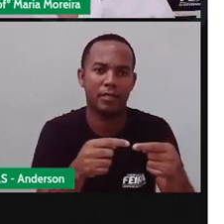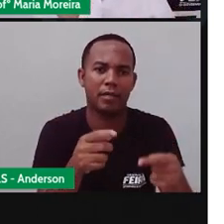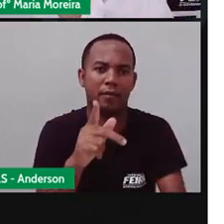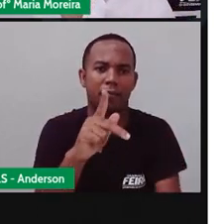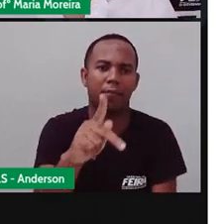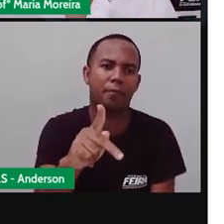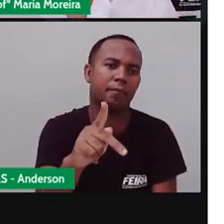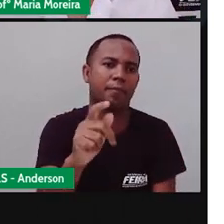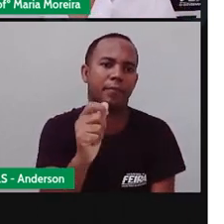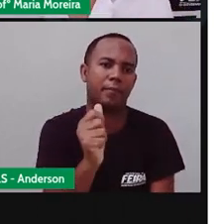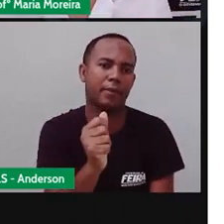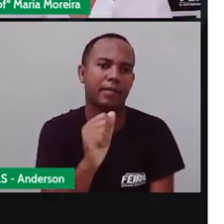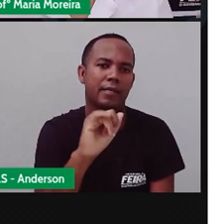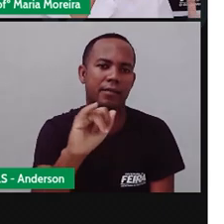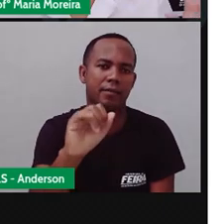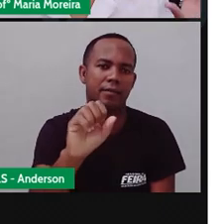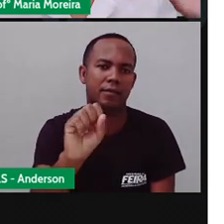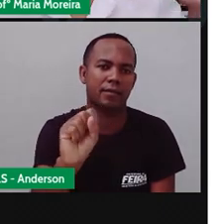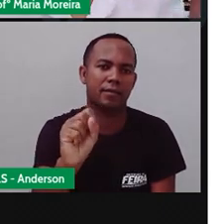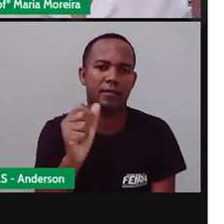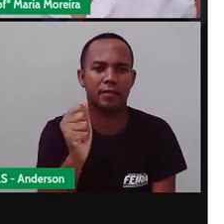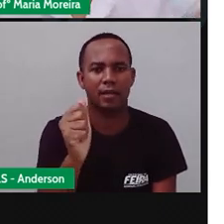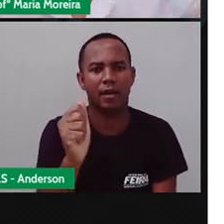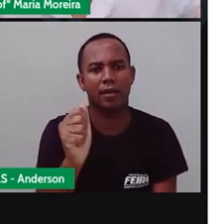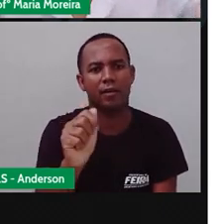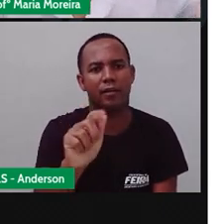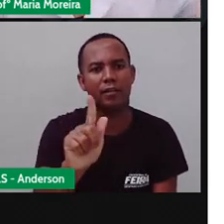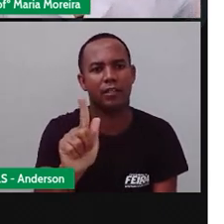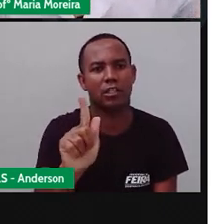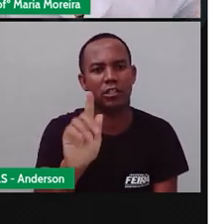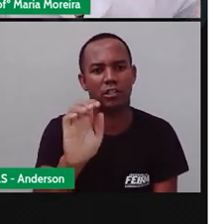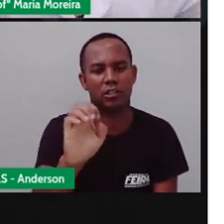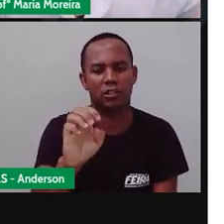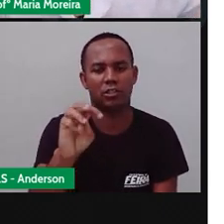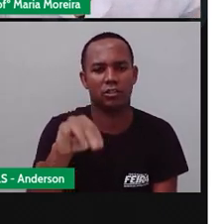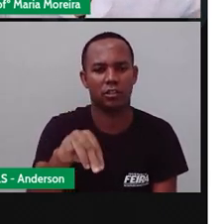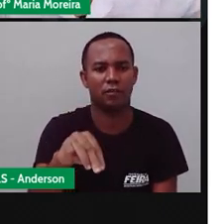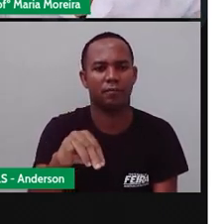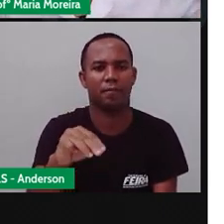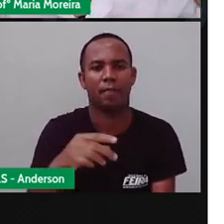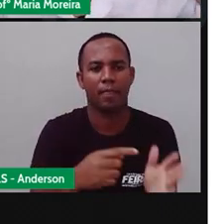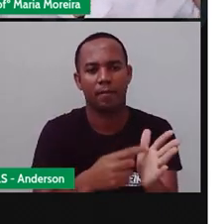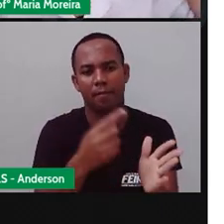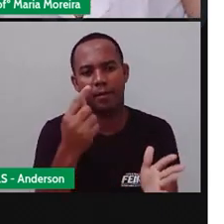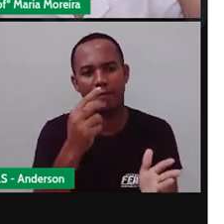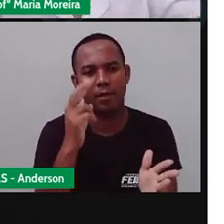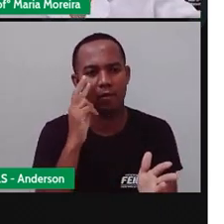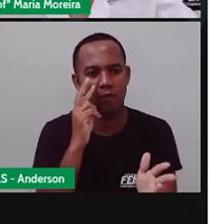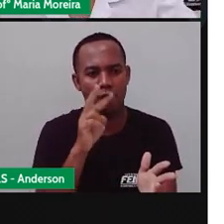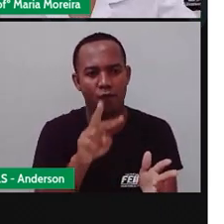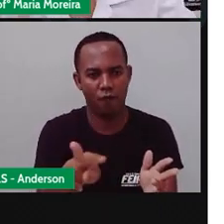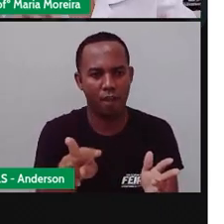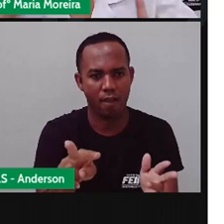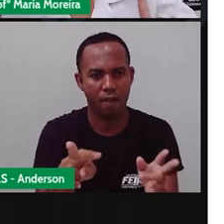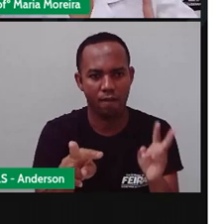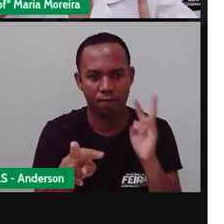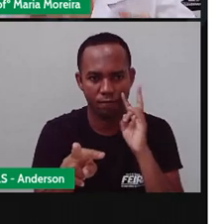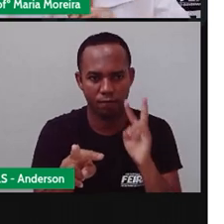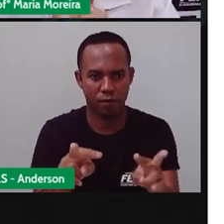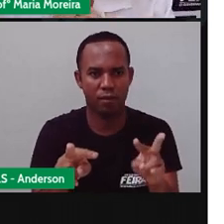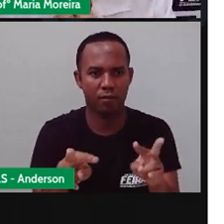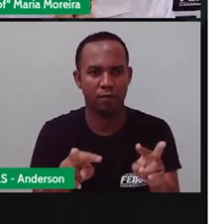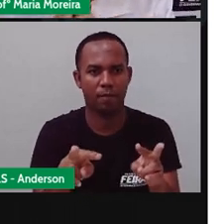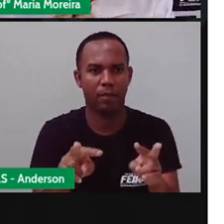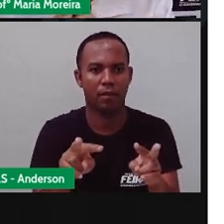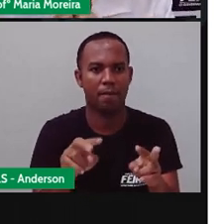o quê? Sobre o olhar. A paisagem é aquilo que eu, ó, primeiro eu faço o quê? Eu visualizo. Primeiro,